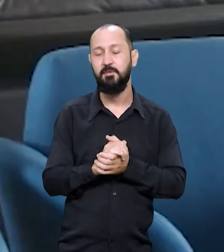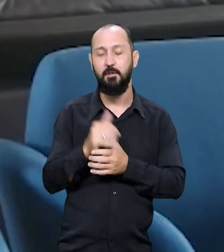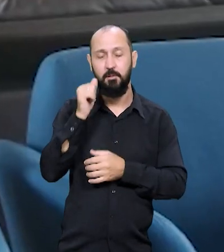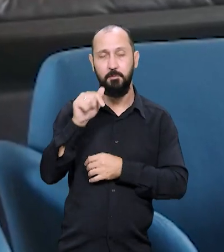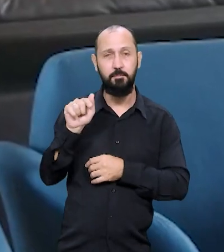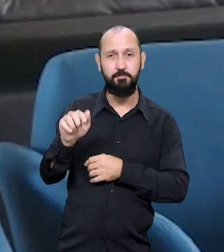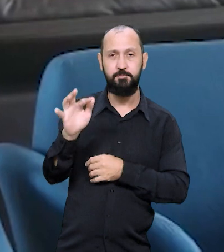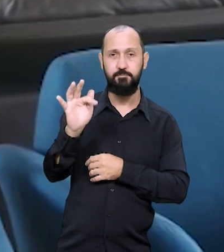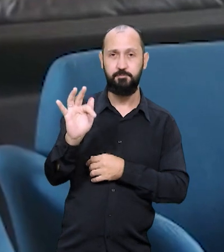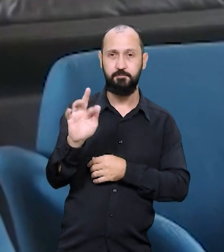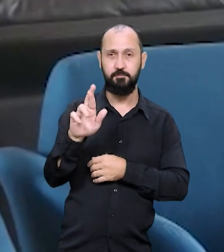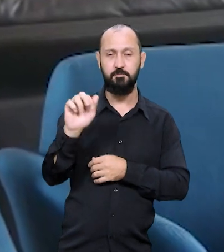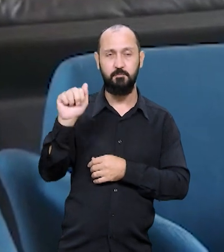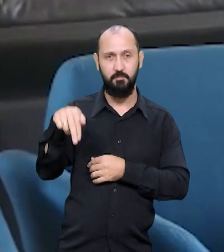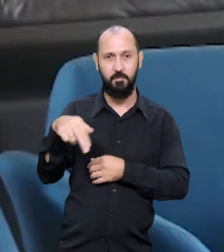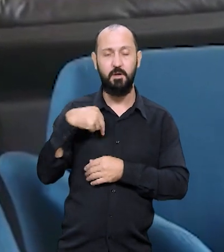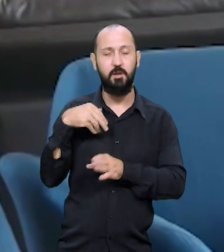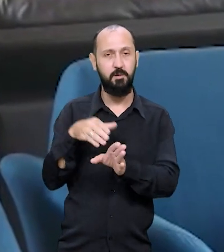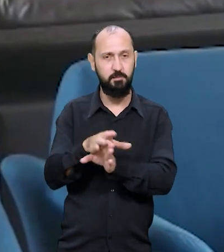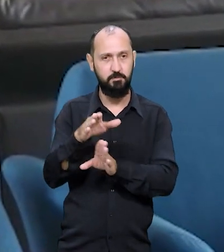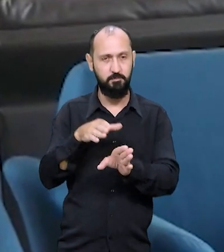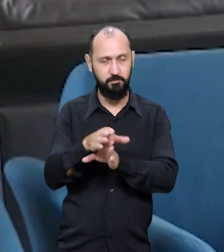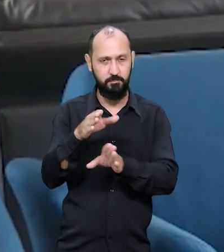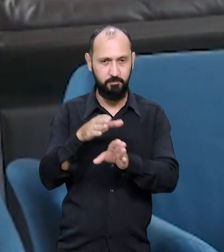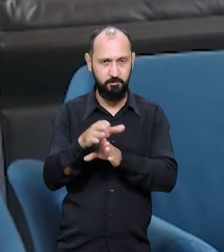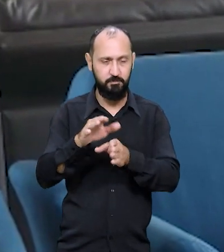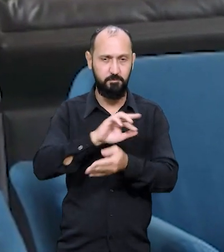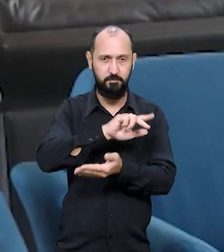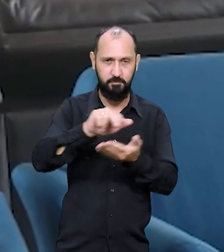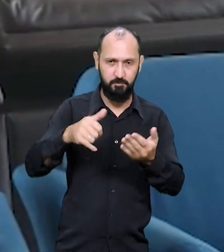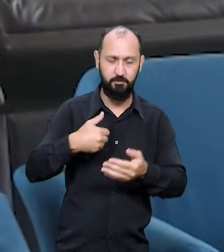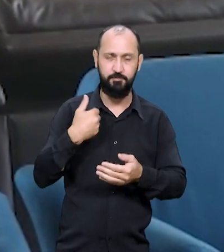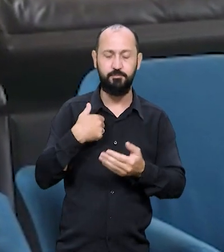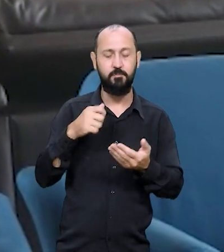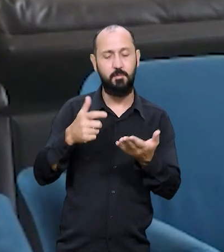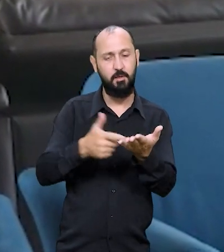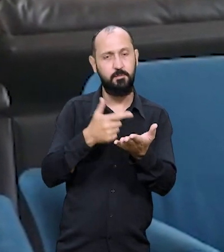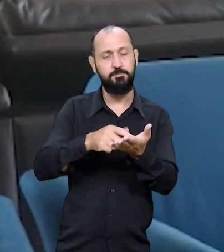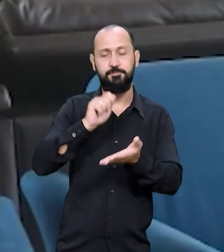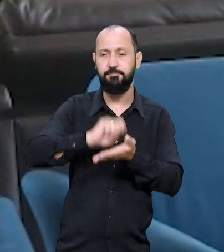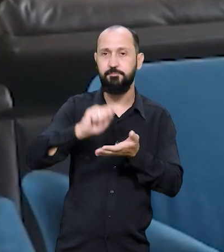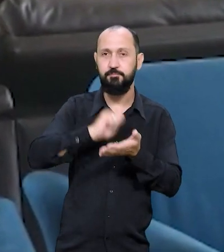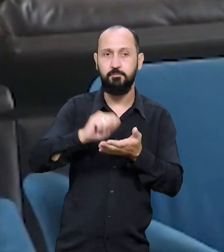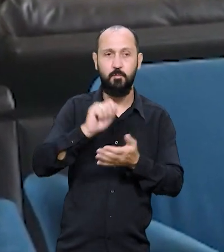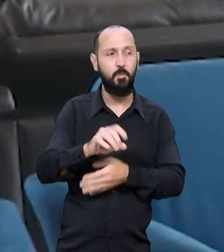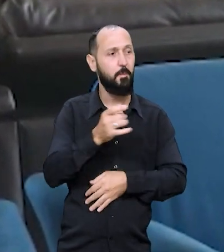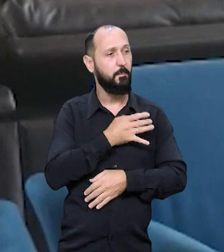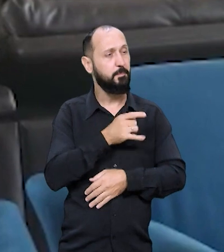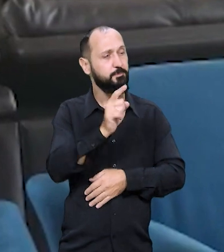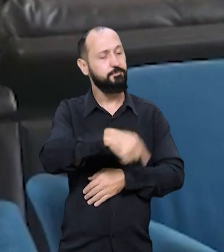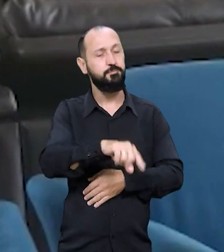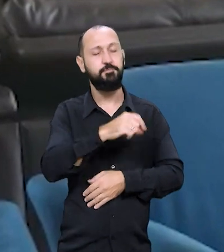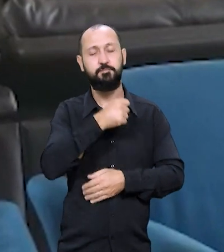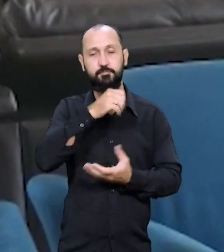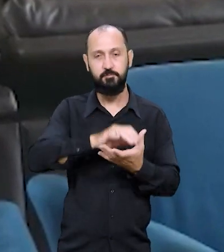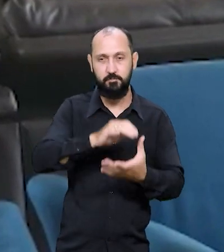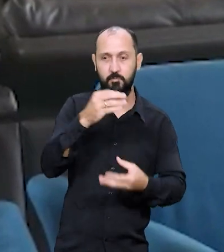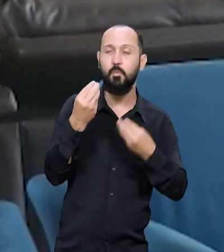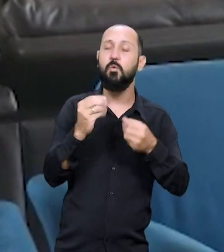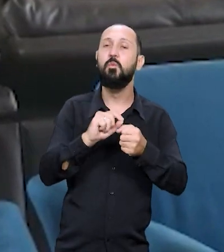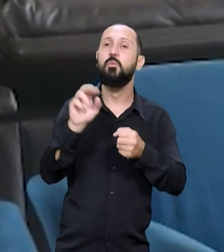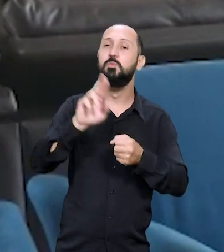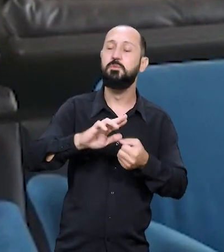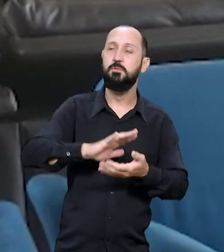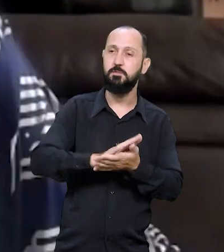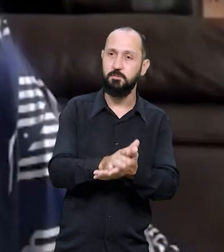Fran é consultora em diversidade etária e etarismo e escreveu um livro onde aborda o medo que as pessoas têm de envelhecer e como